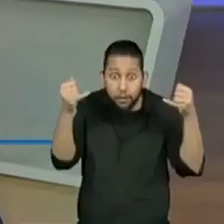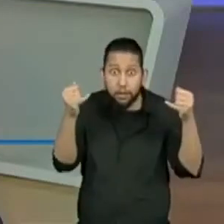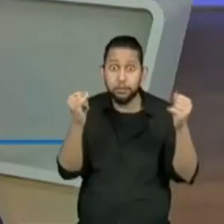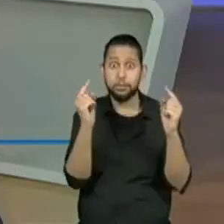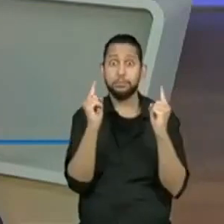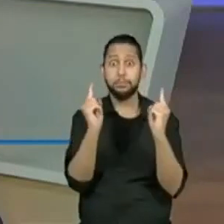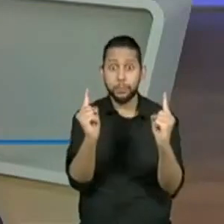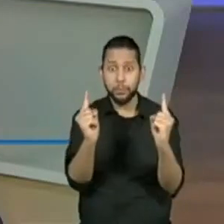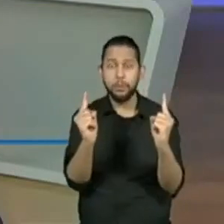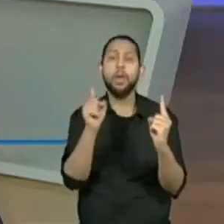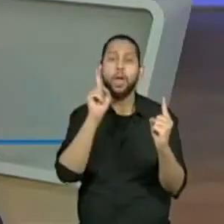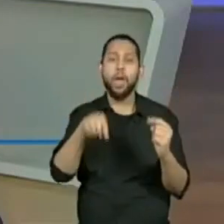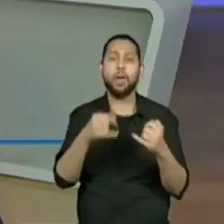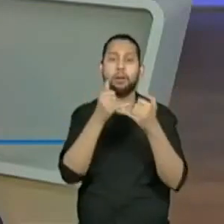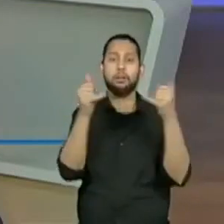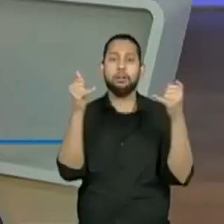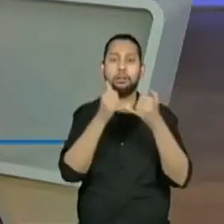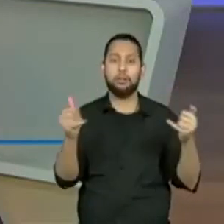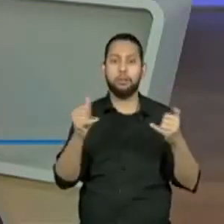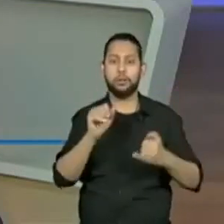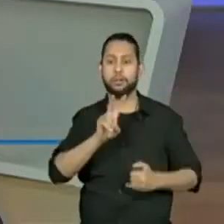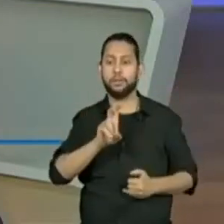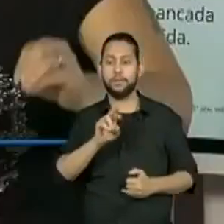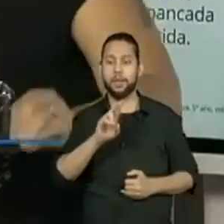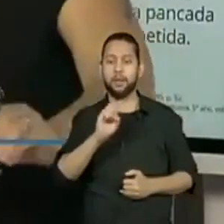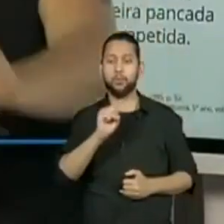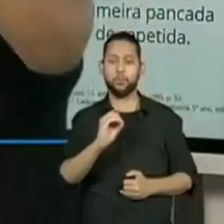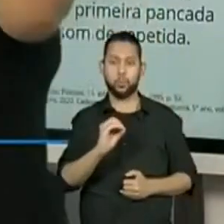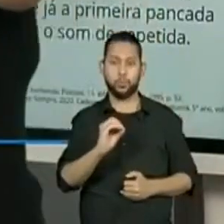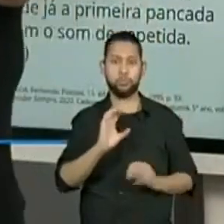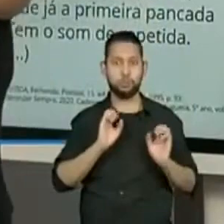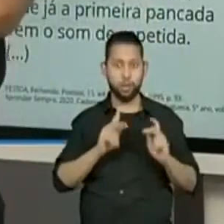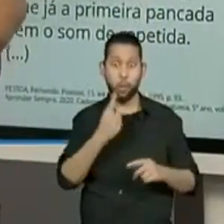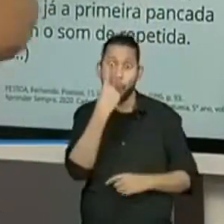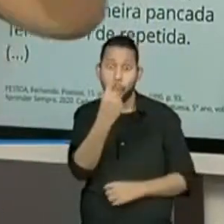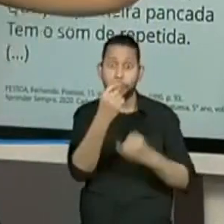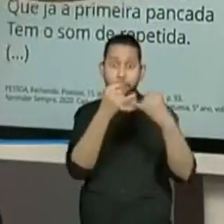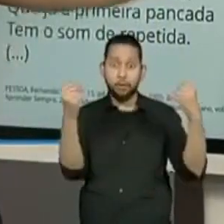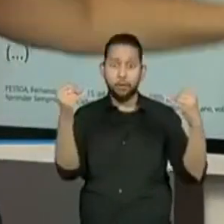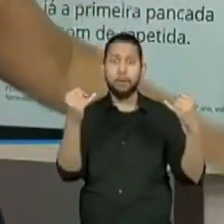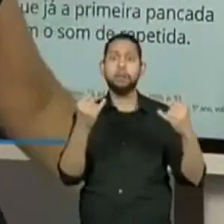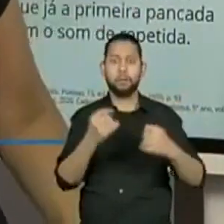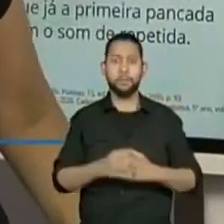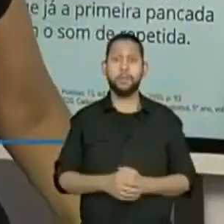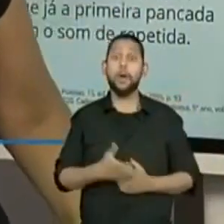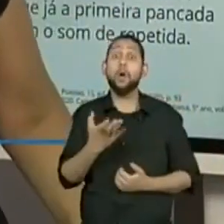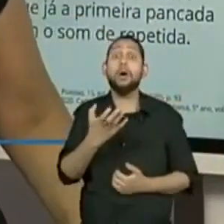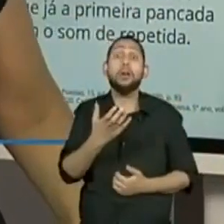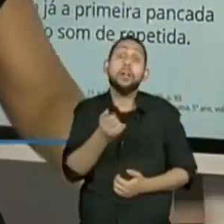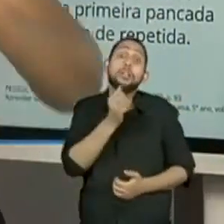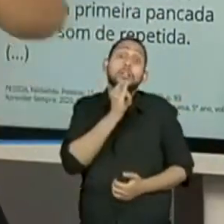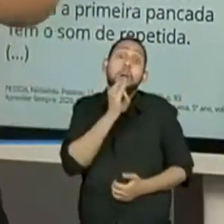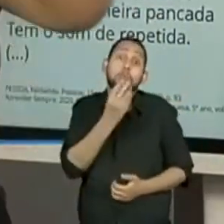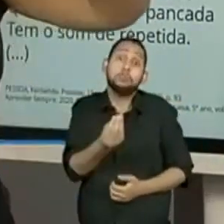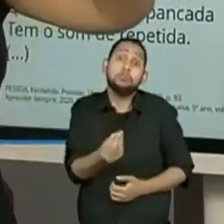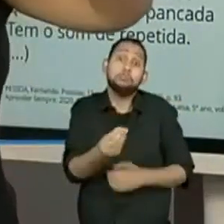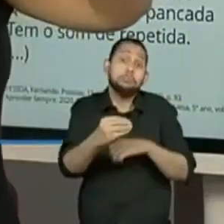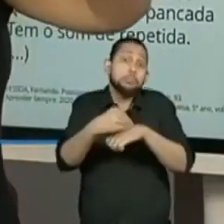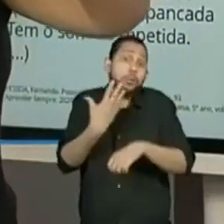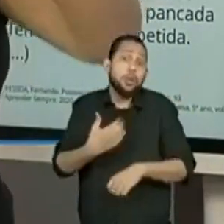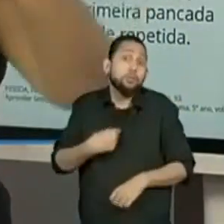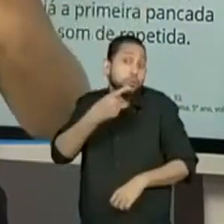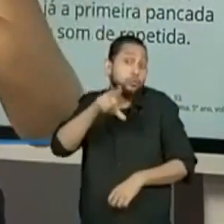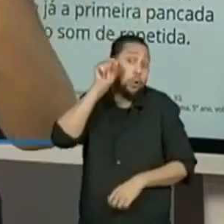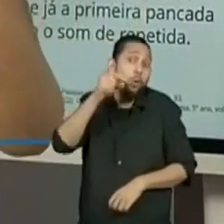Michele. Legal. Agora, minha amada galerinha, eu quero o exemplo de um verso desses. Escolha um